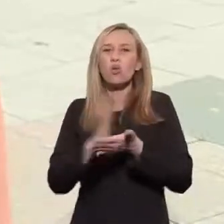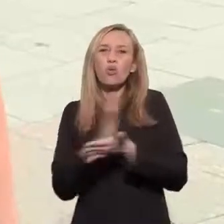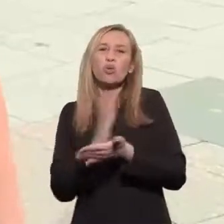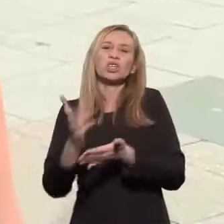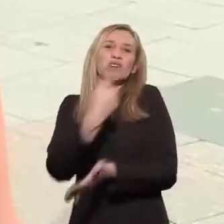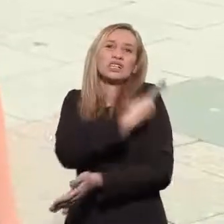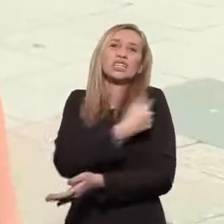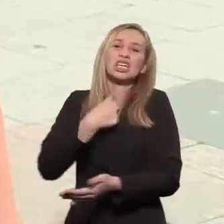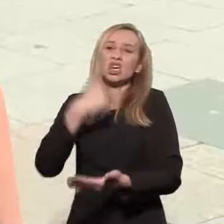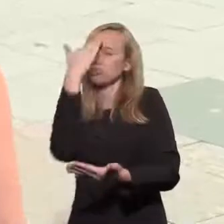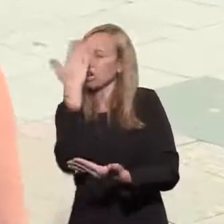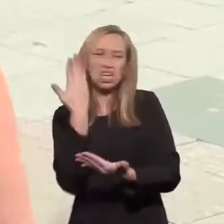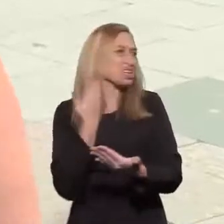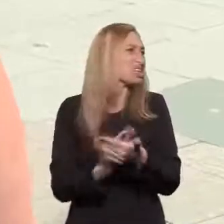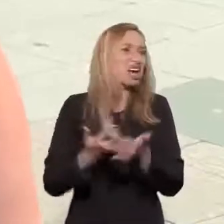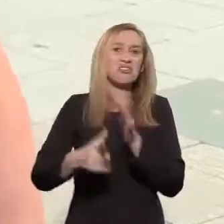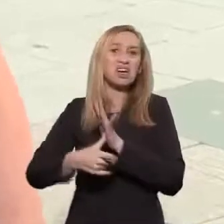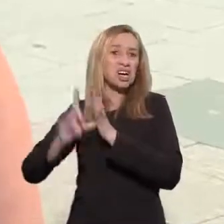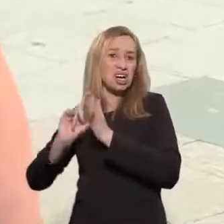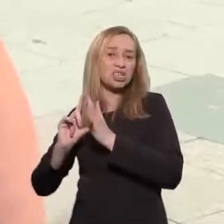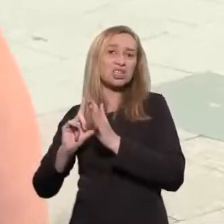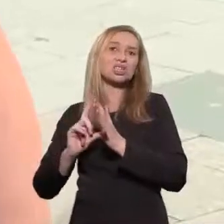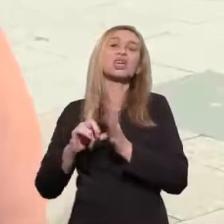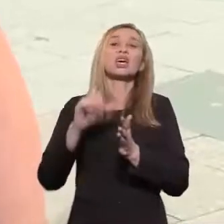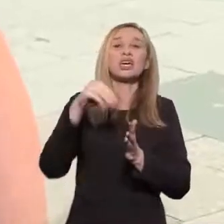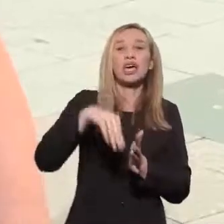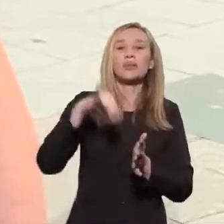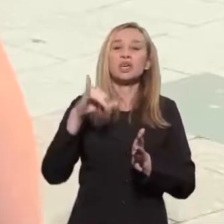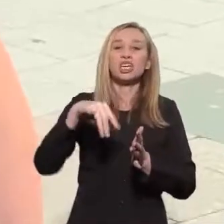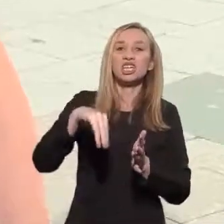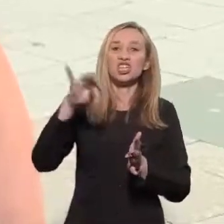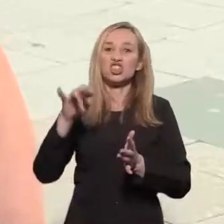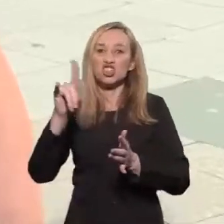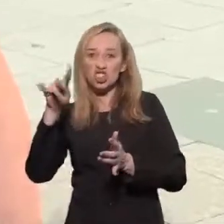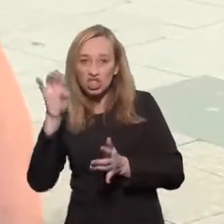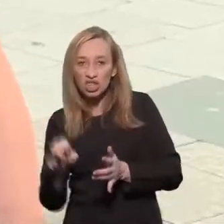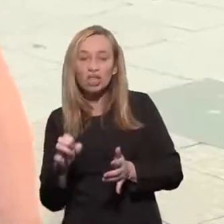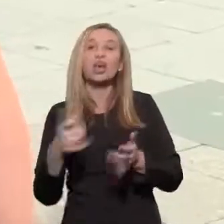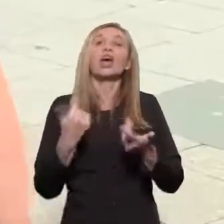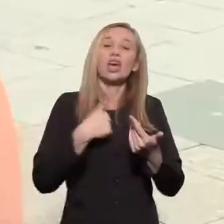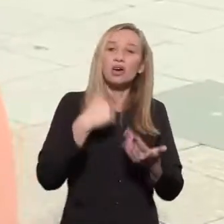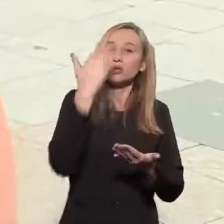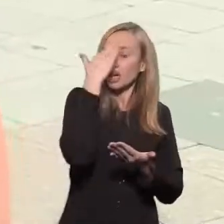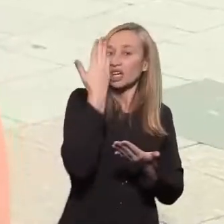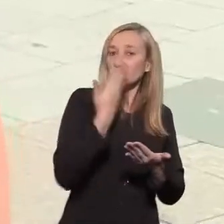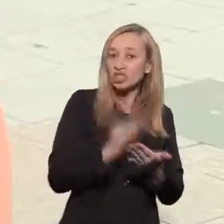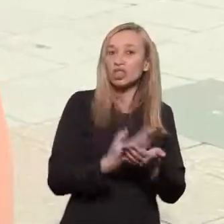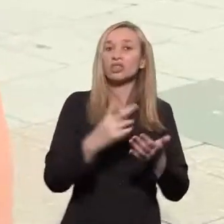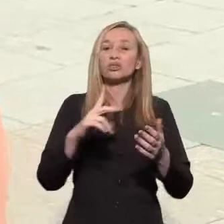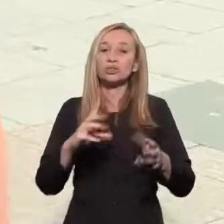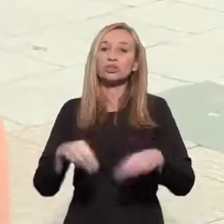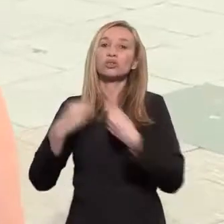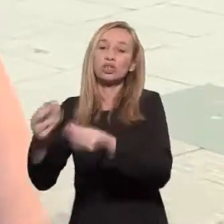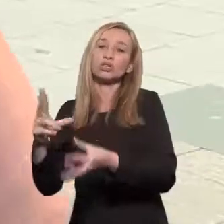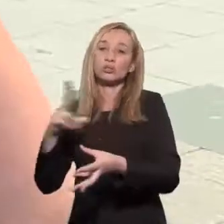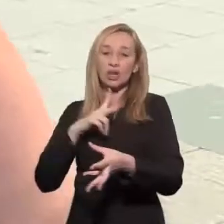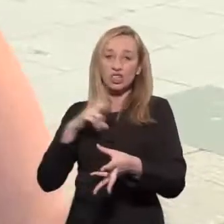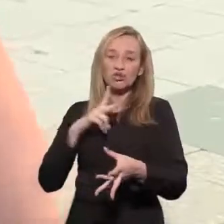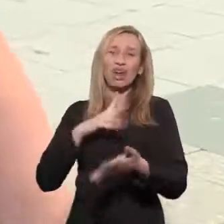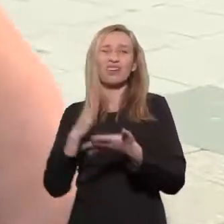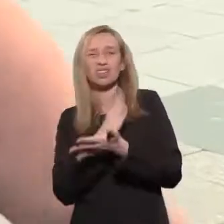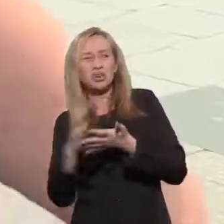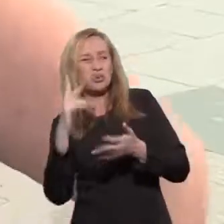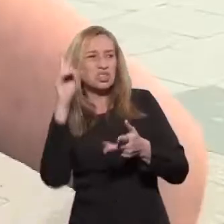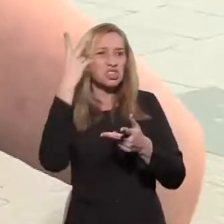agora algumas vacinas que eu não acreditava muito, estou dando, por exemplo, a da meningite, que a rede pública não dá, eu estou aplicando nele no particular, que eu fiquei com